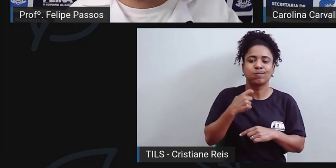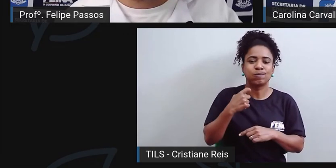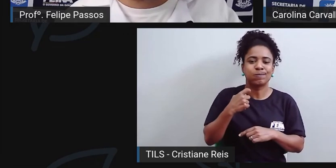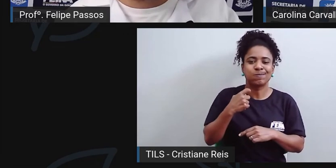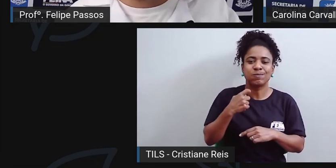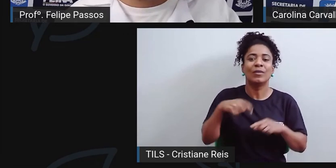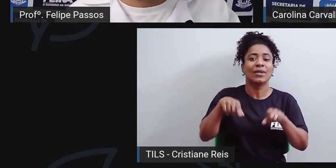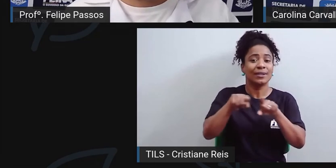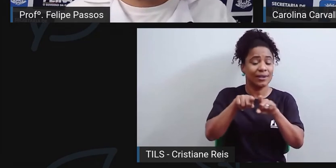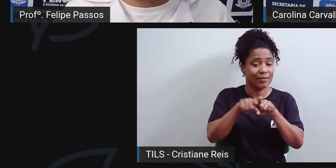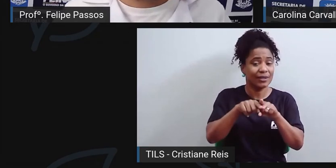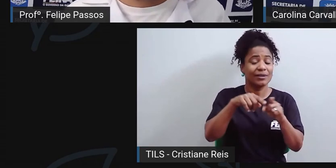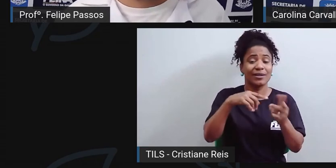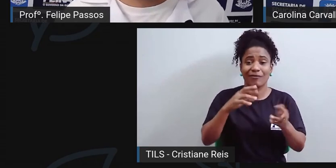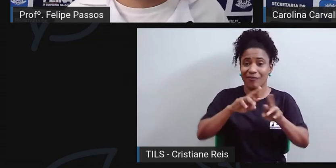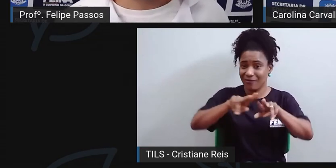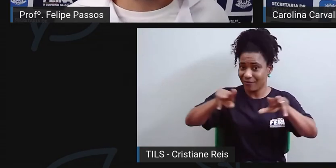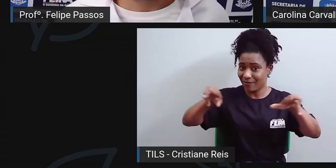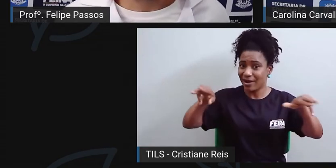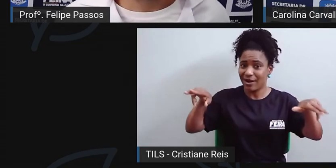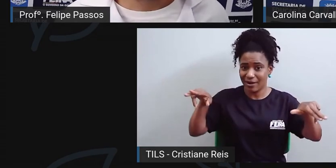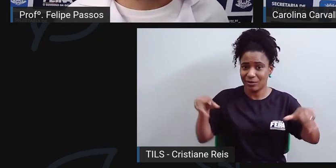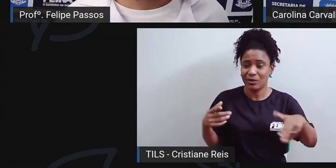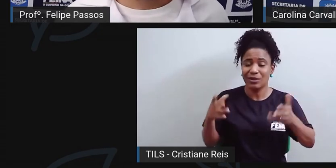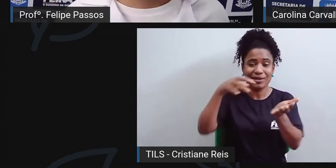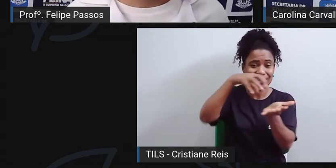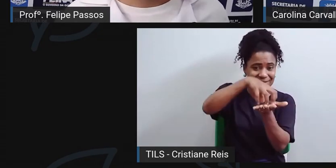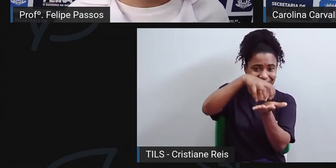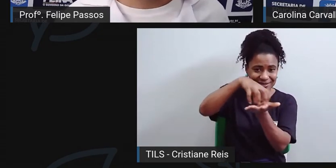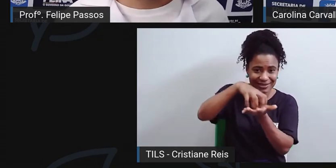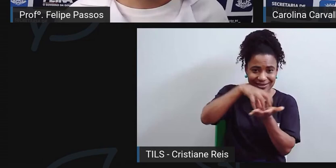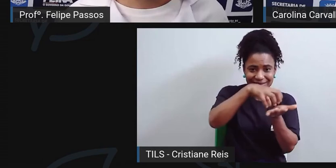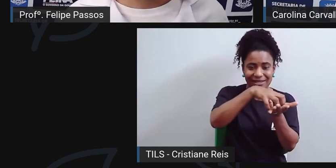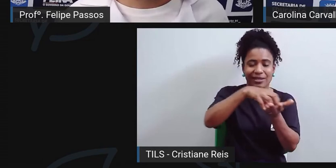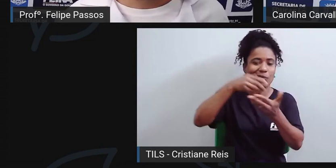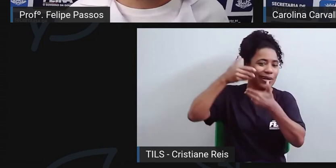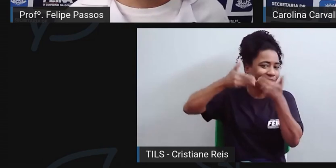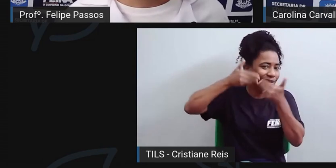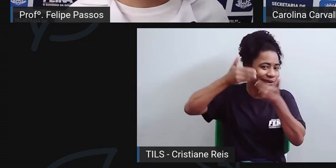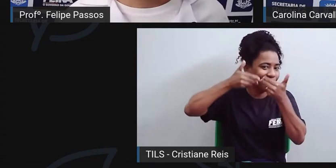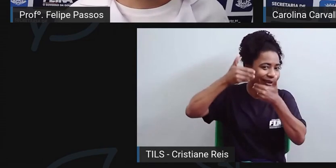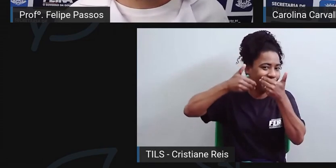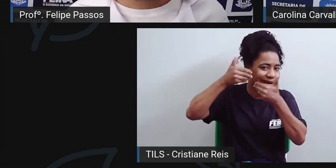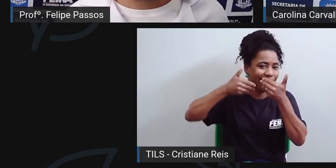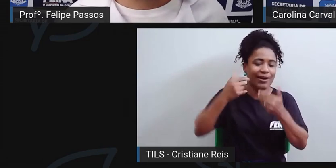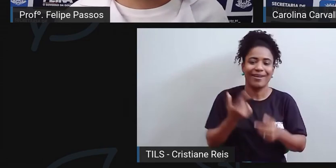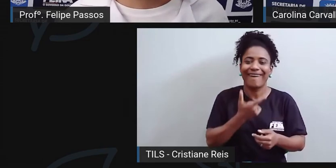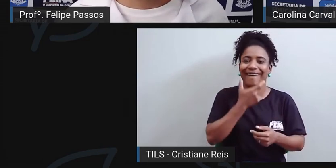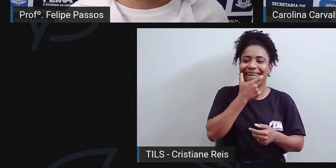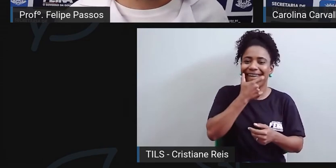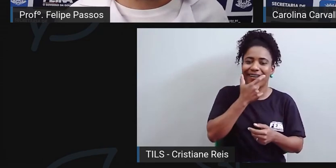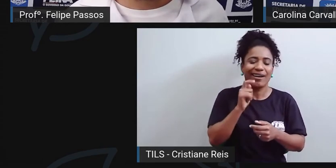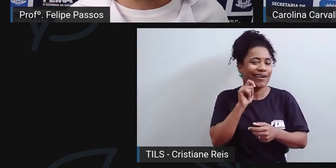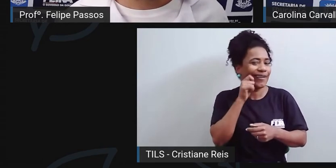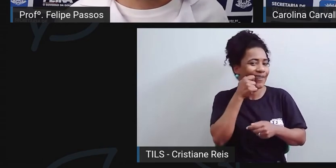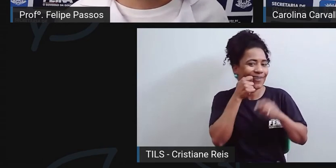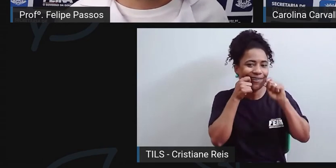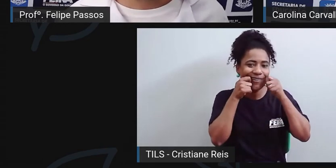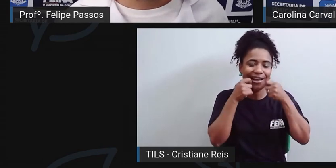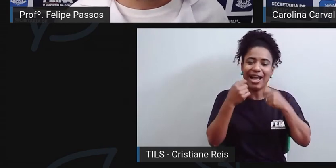odontológicas que oferecem serviços mais complexos como tratamento de canal, próteses, raio-x,